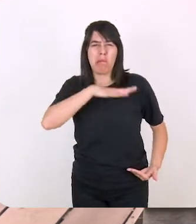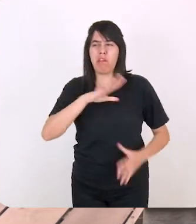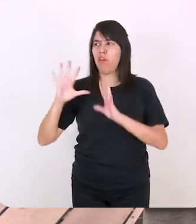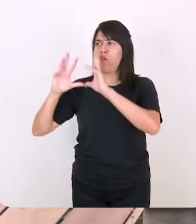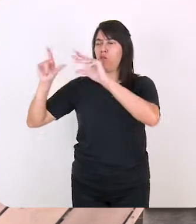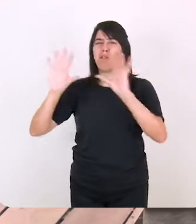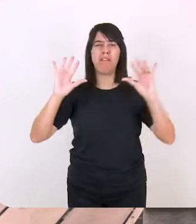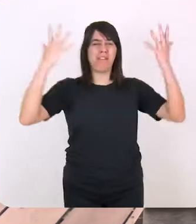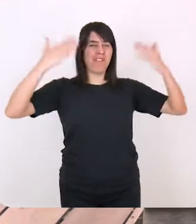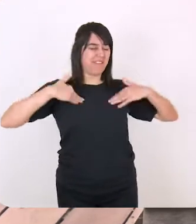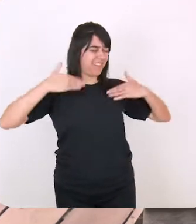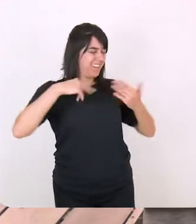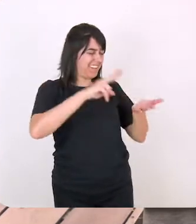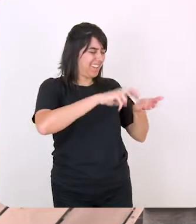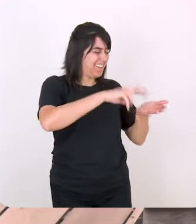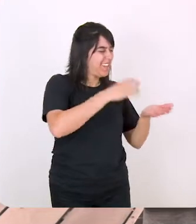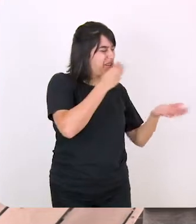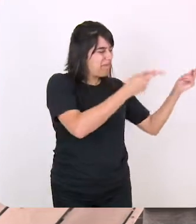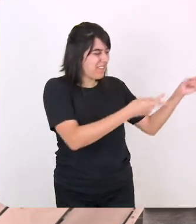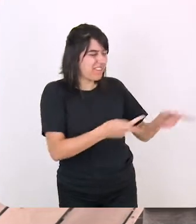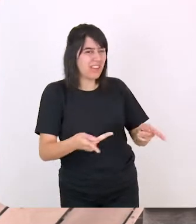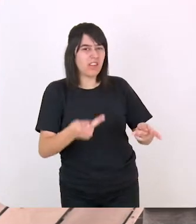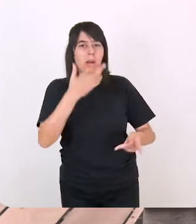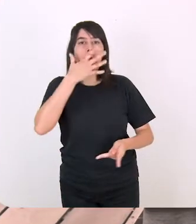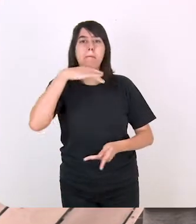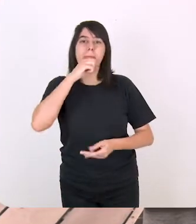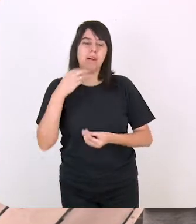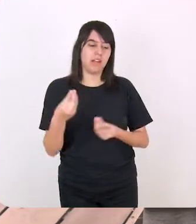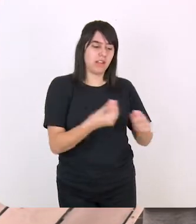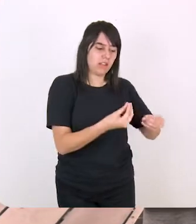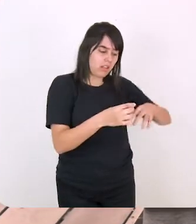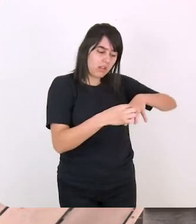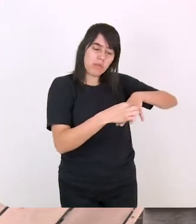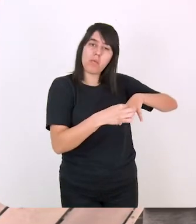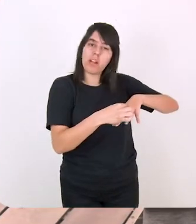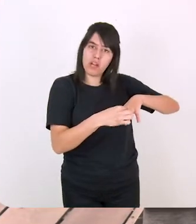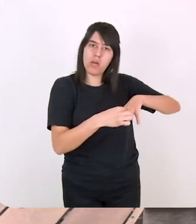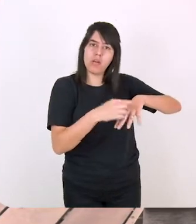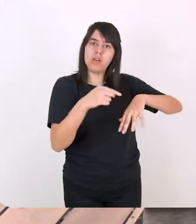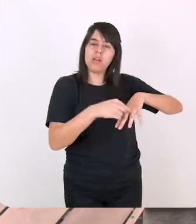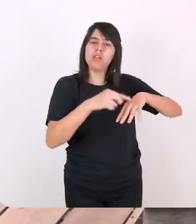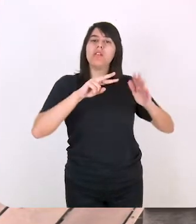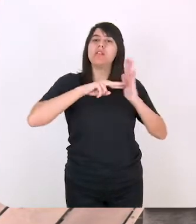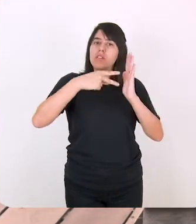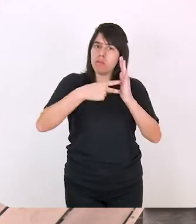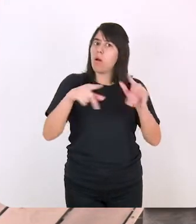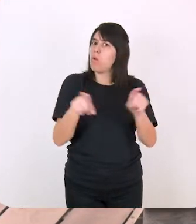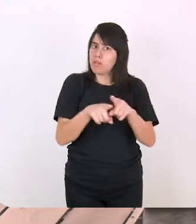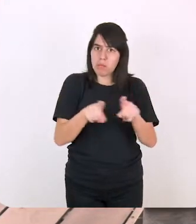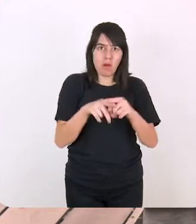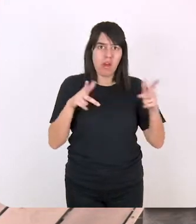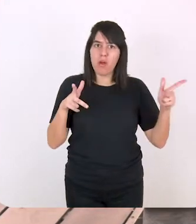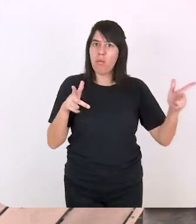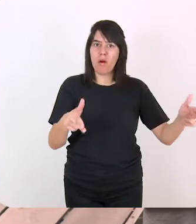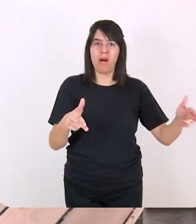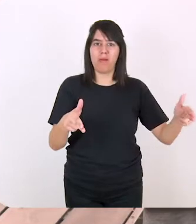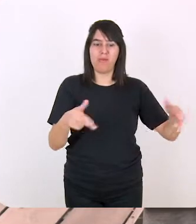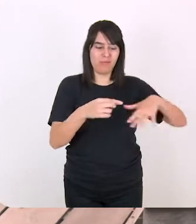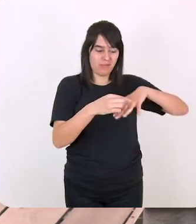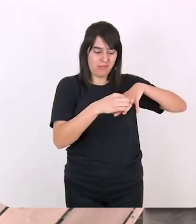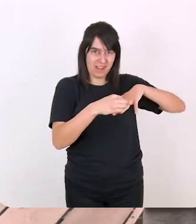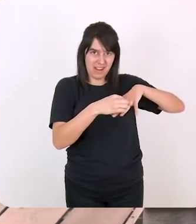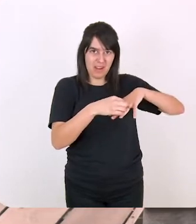festa, com alegria, mas ele recebe um anel. E esse anel tem um significado também. O anel significa